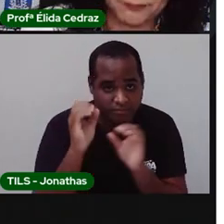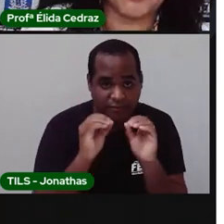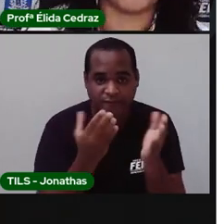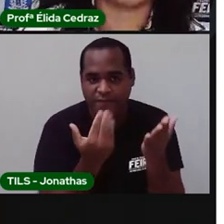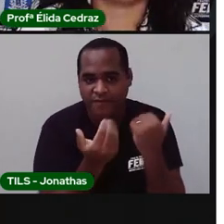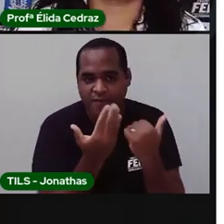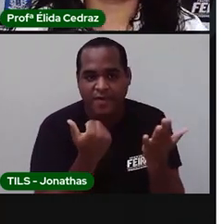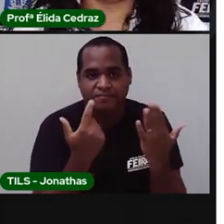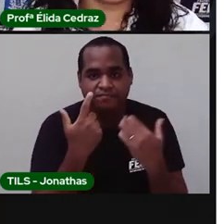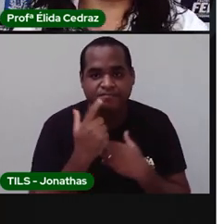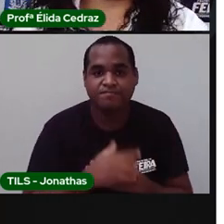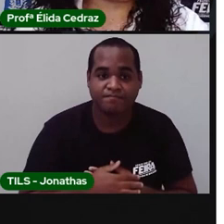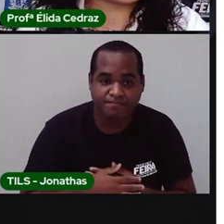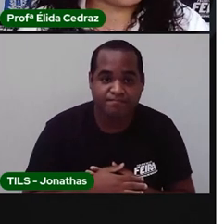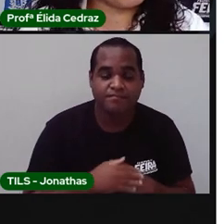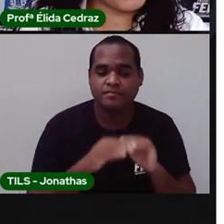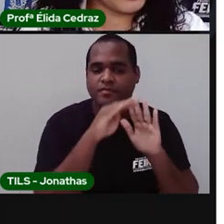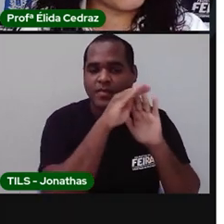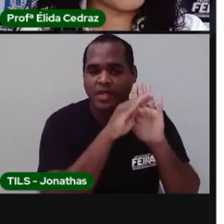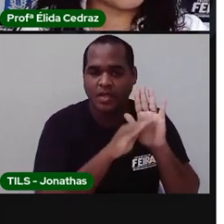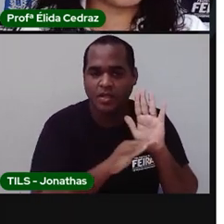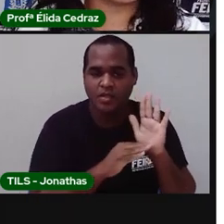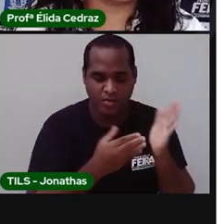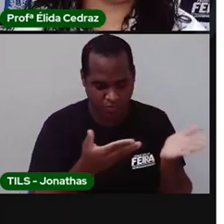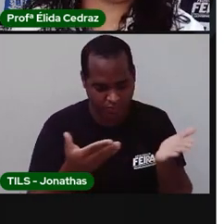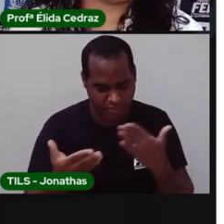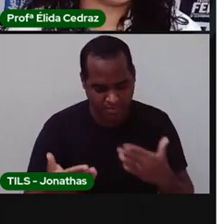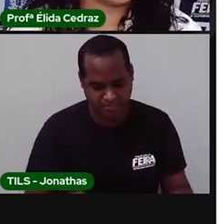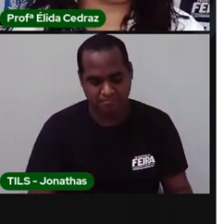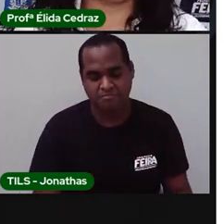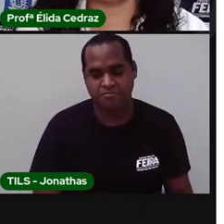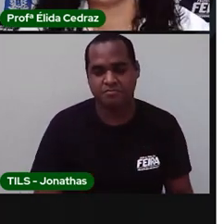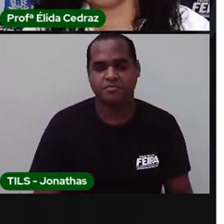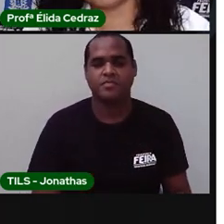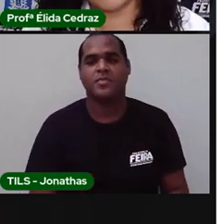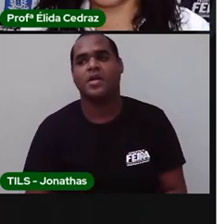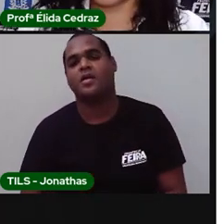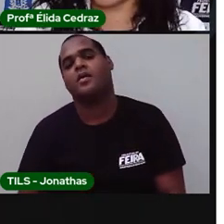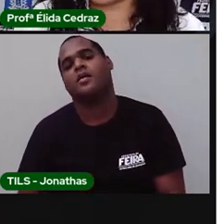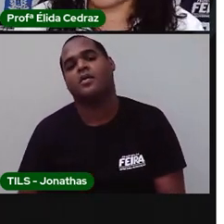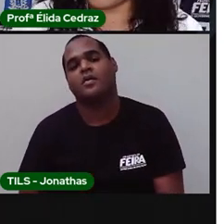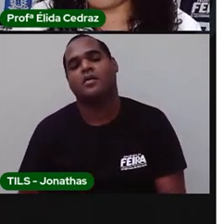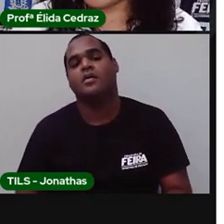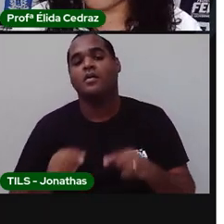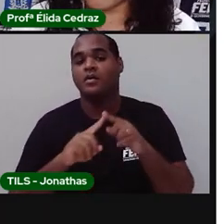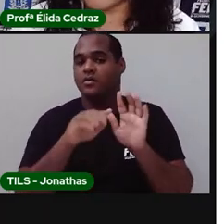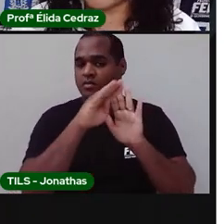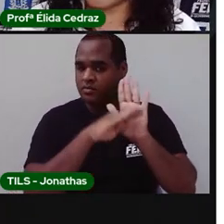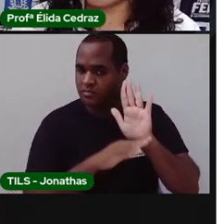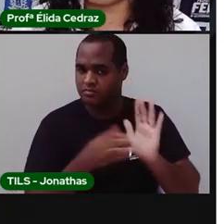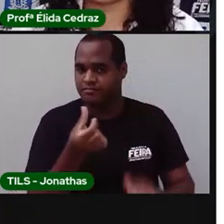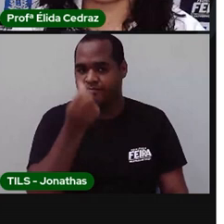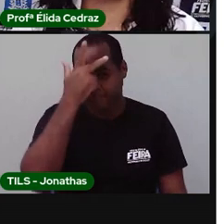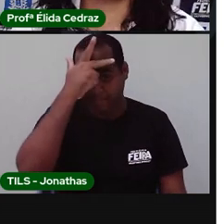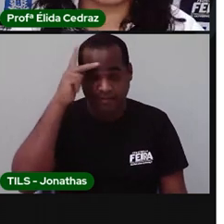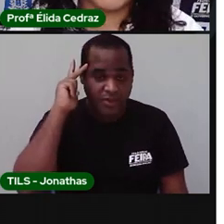A lista de convidados. A lista de convidados tem seis pessoas.